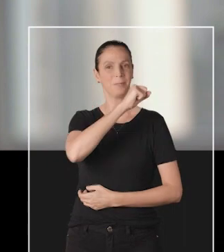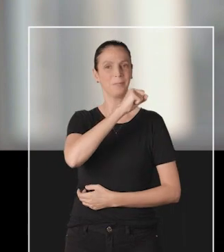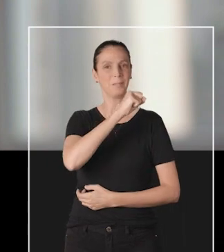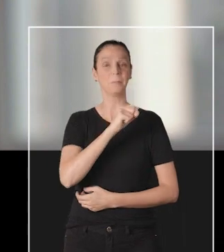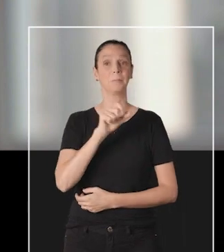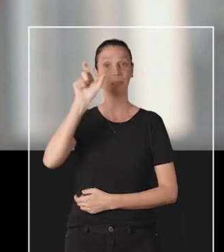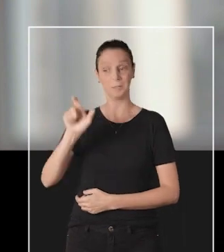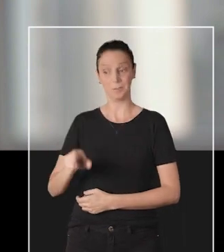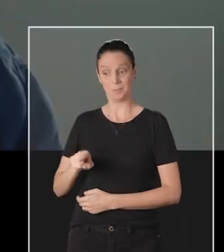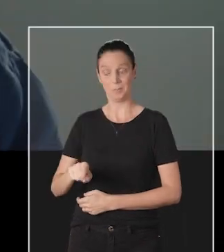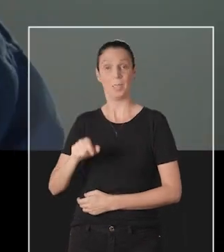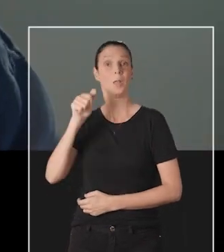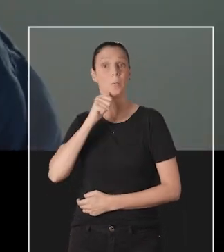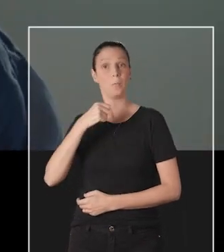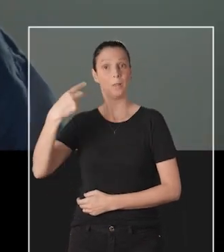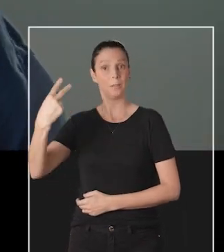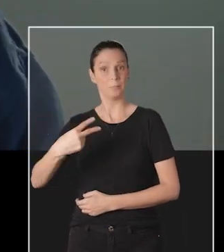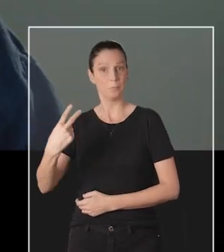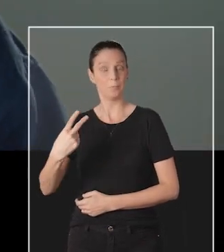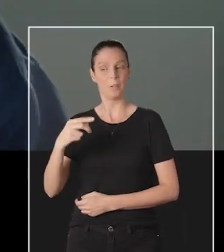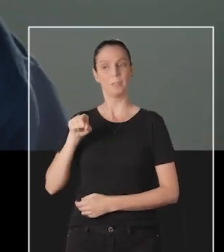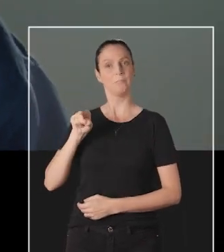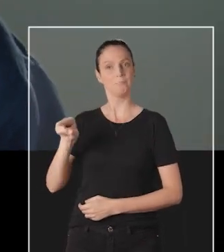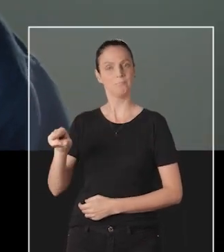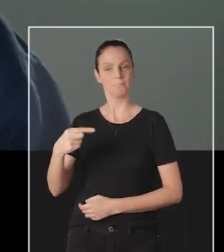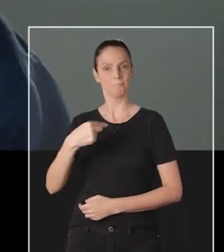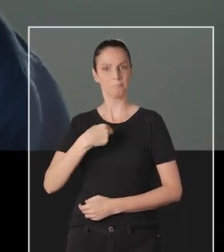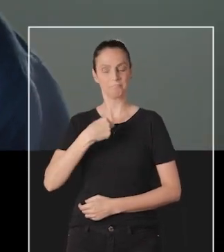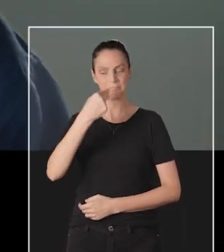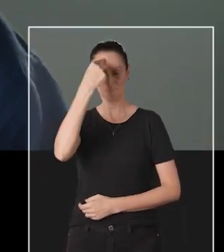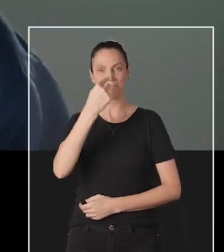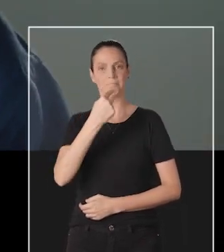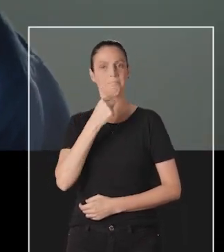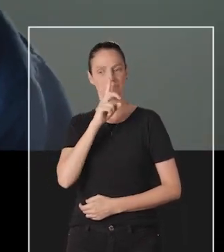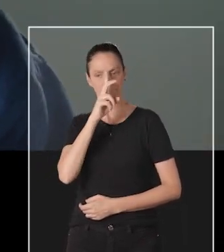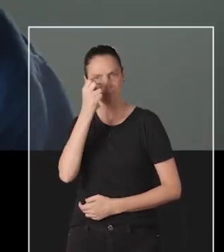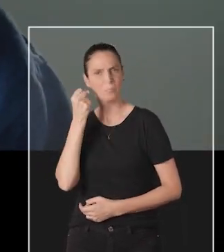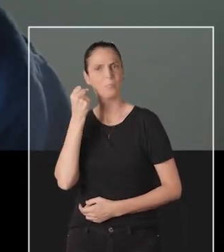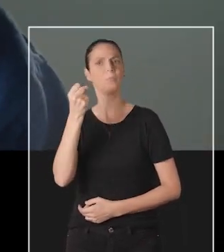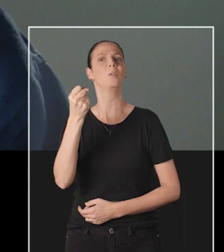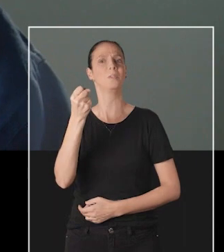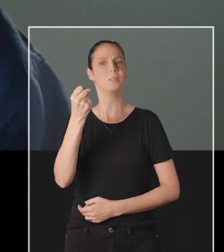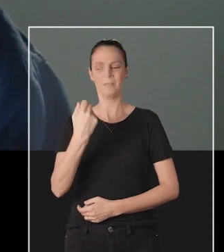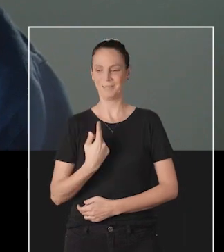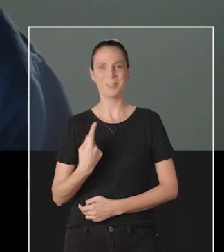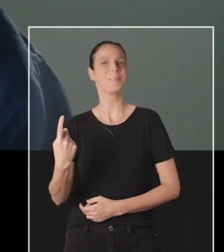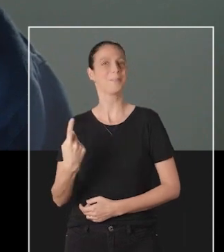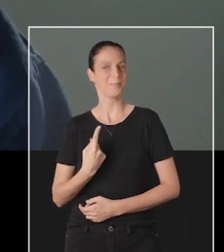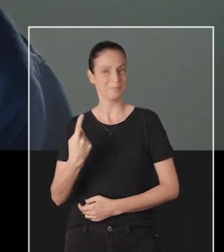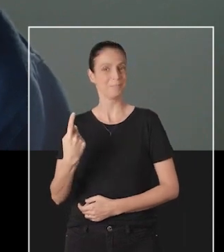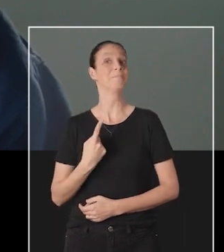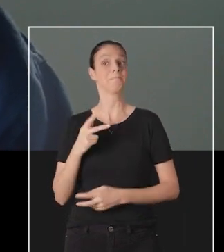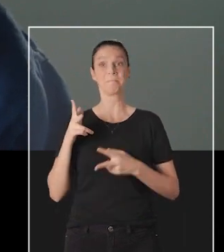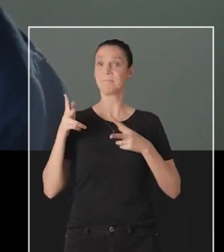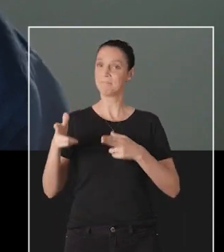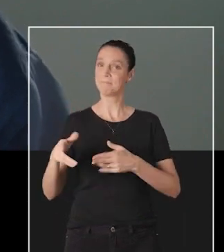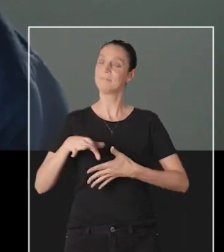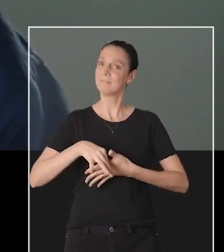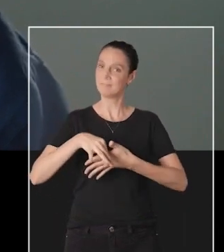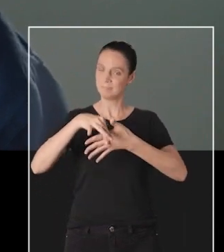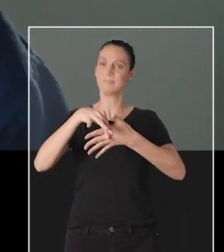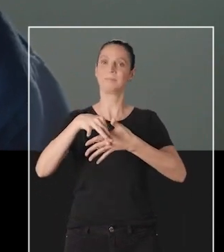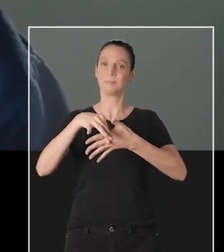sempre aprendi com meus pais. Então, quando a gente fala da Maria Regina, a gente precisa olhar para duas pessoas que têm um perfil forte. Eu e ela.